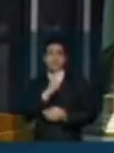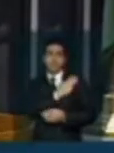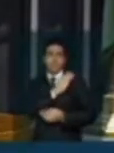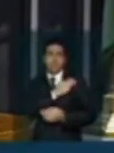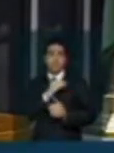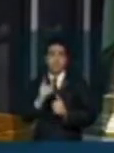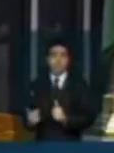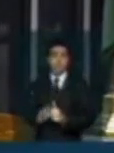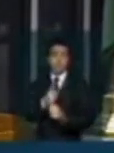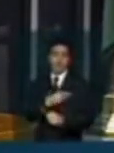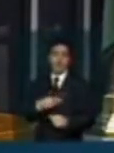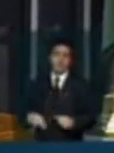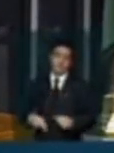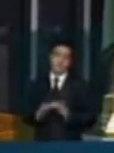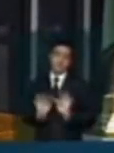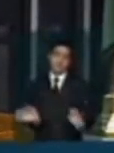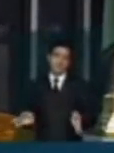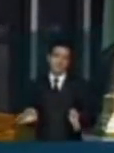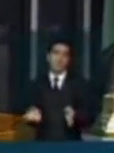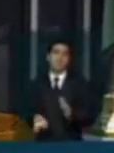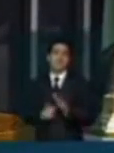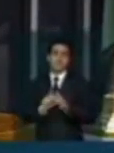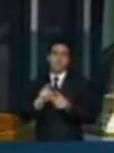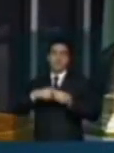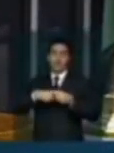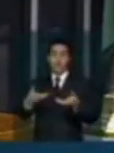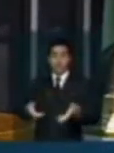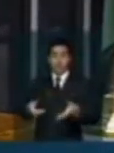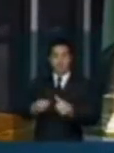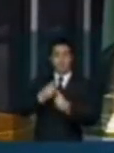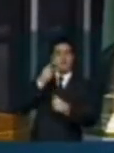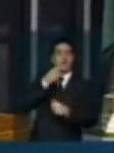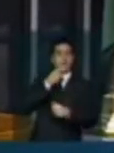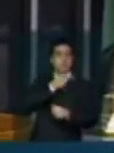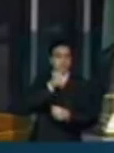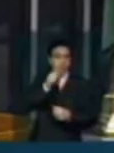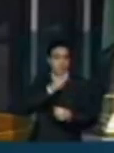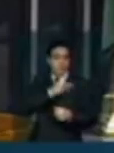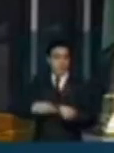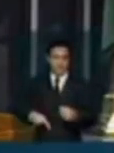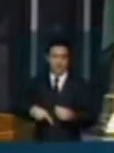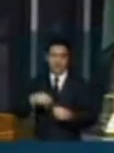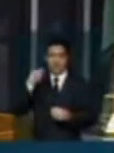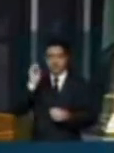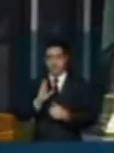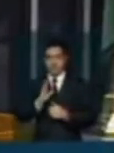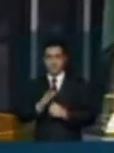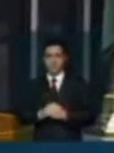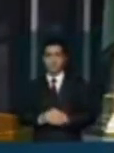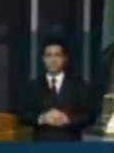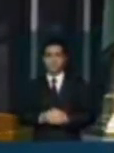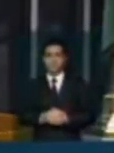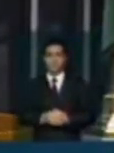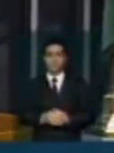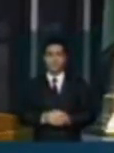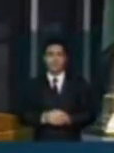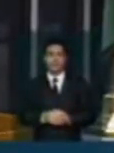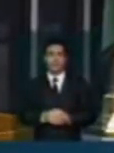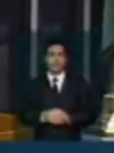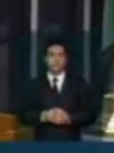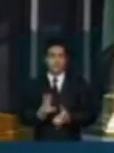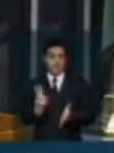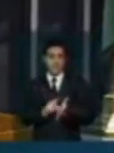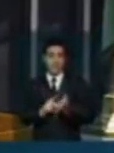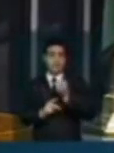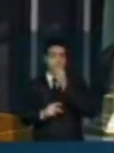operário do Brasil e hoje a primeira presidenta mulher no Brasil. Mas é muito bom também